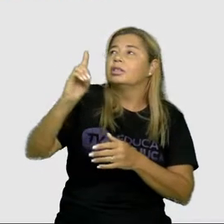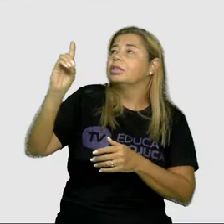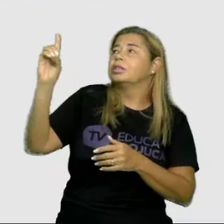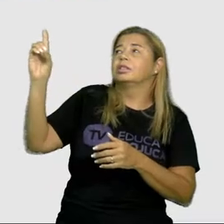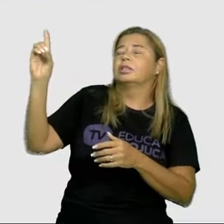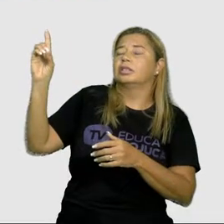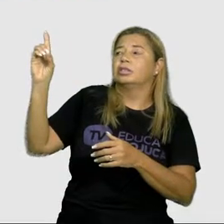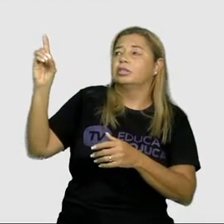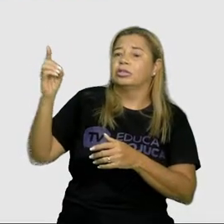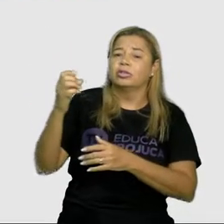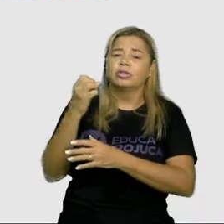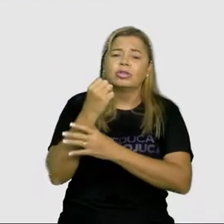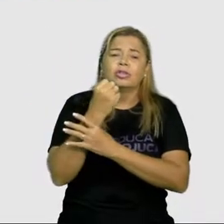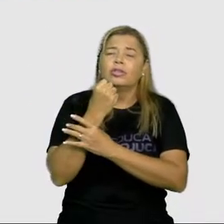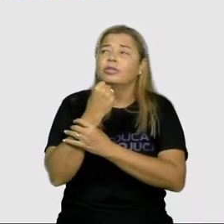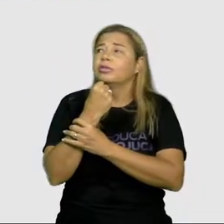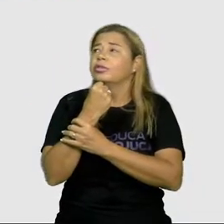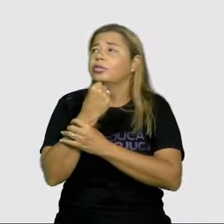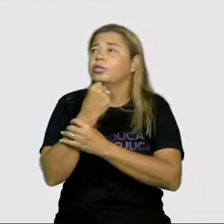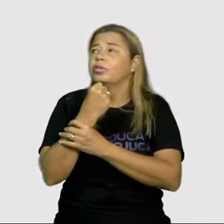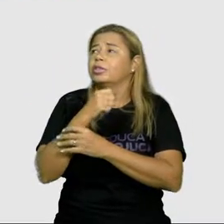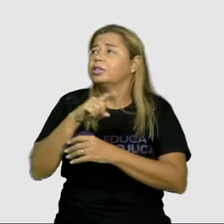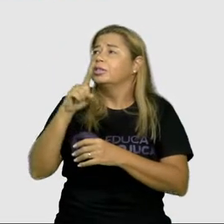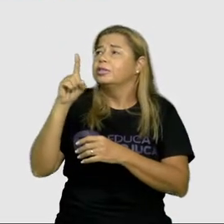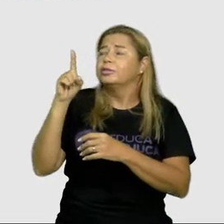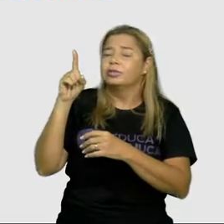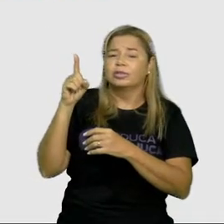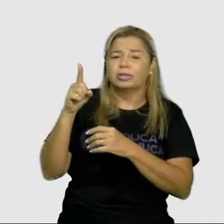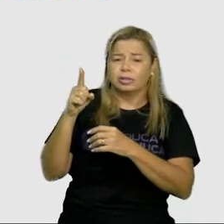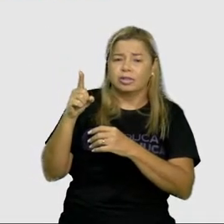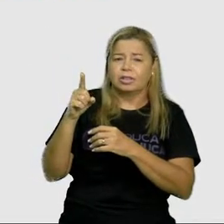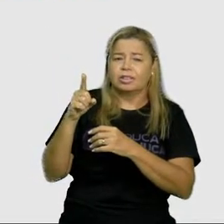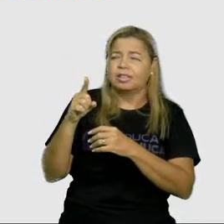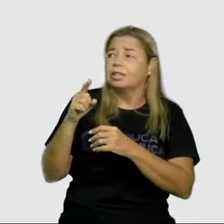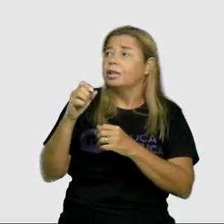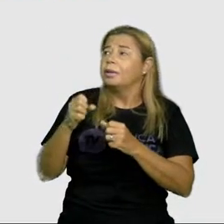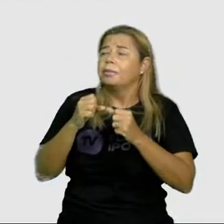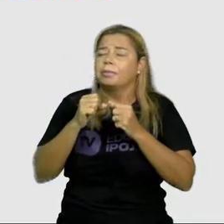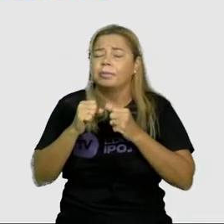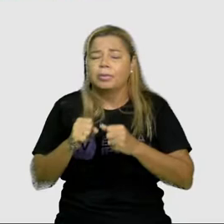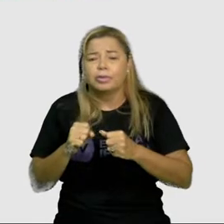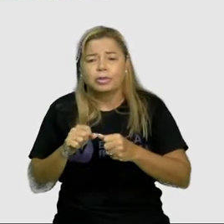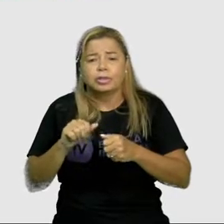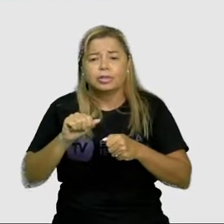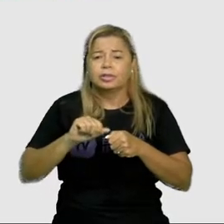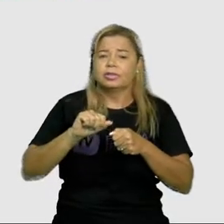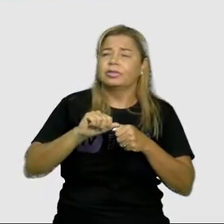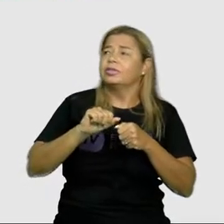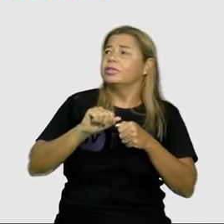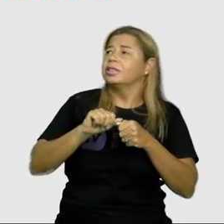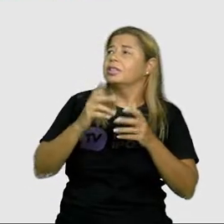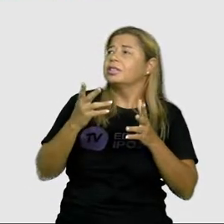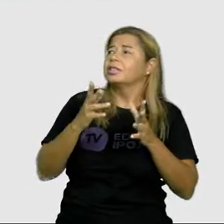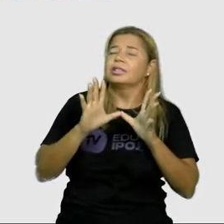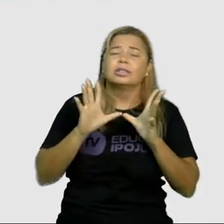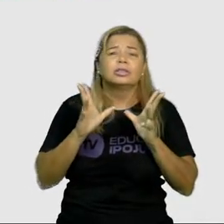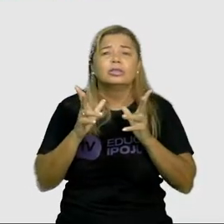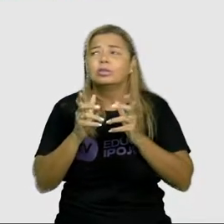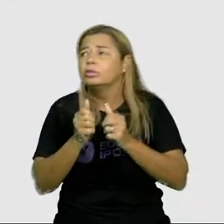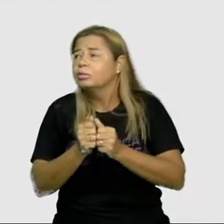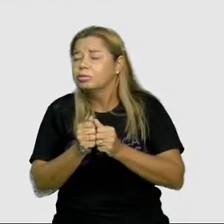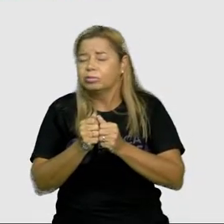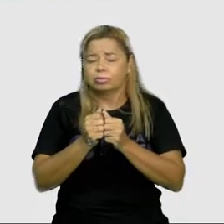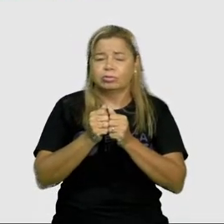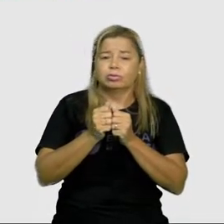tão forte que governa a morte, que governa o homem, que bate no cão, que